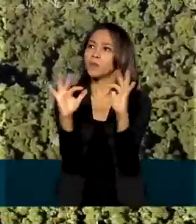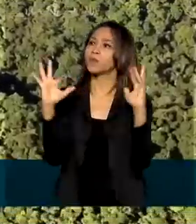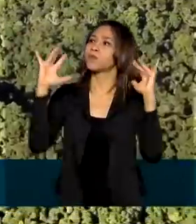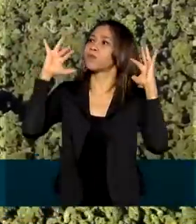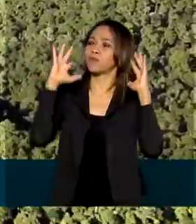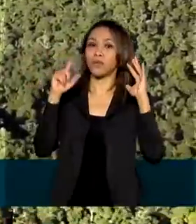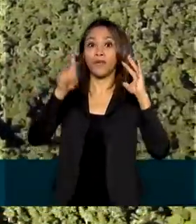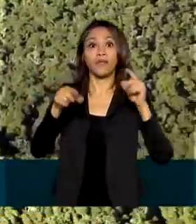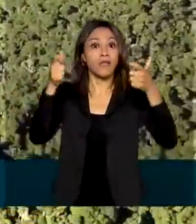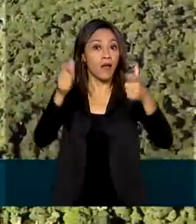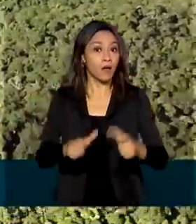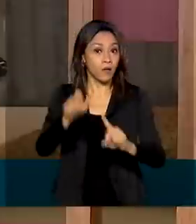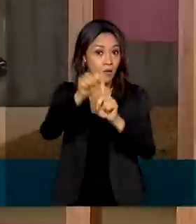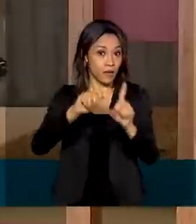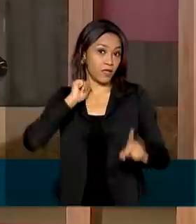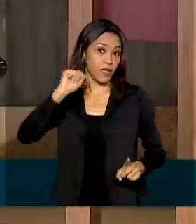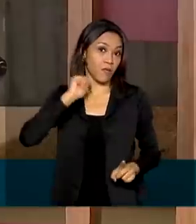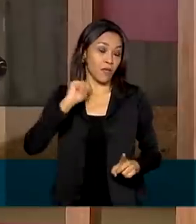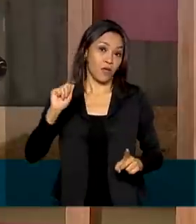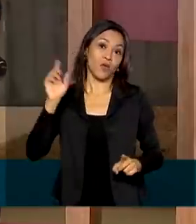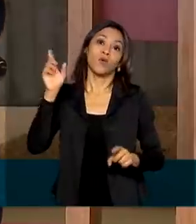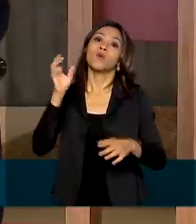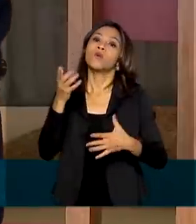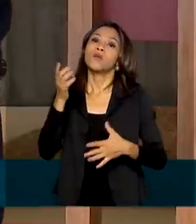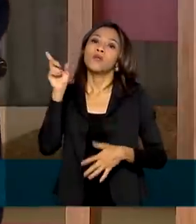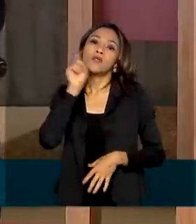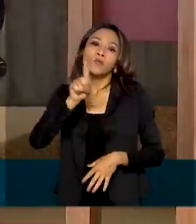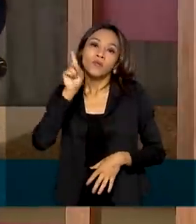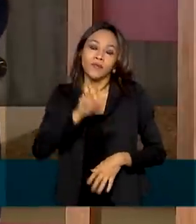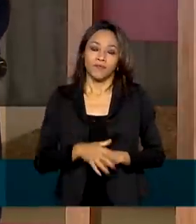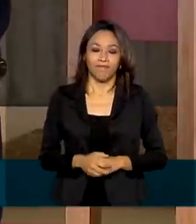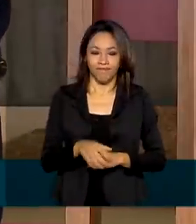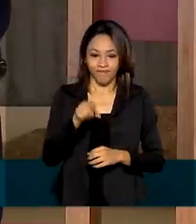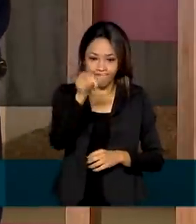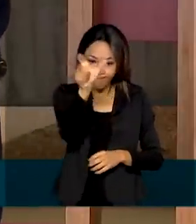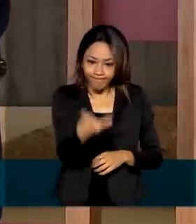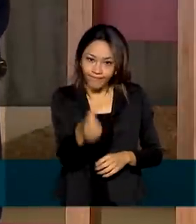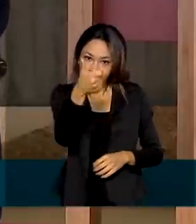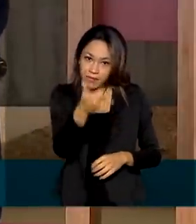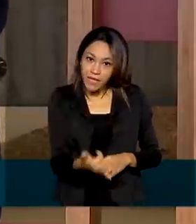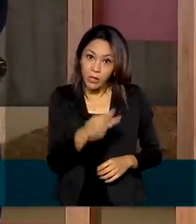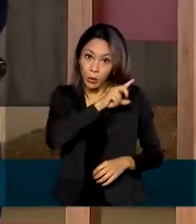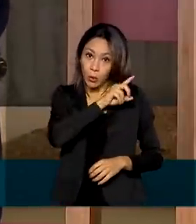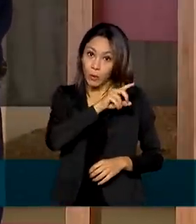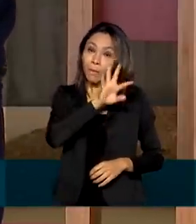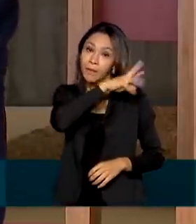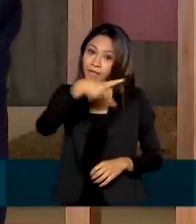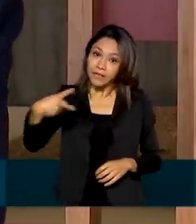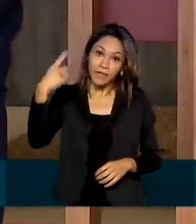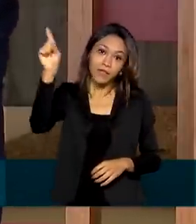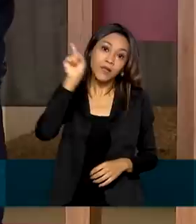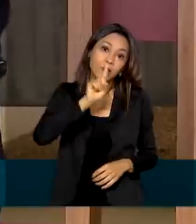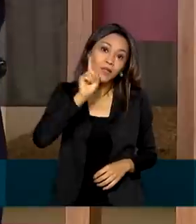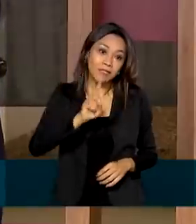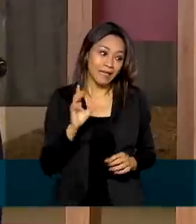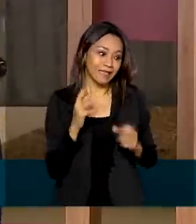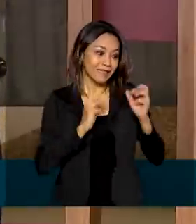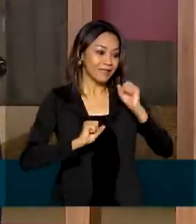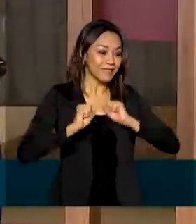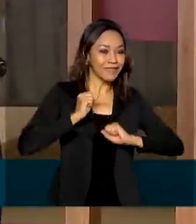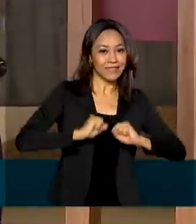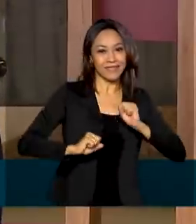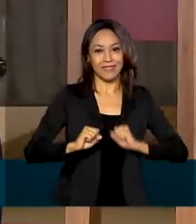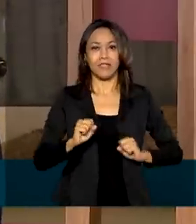abril nos Estados Unidos. O próprio secretário John Kerry disse que tem muita expectativa de que o presidente, que o Brasil possa estar representado com